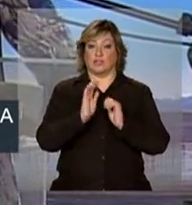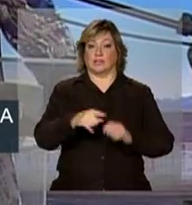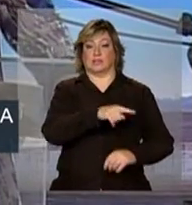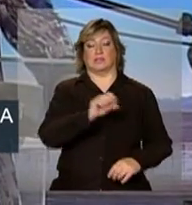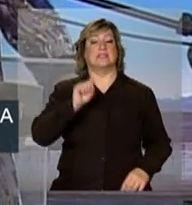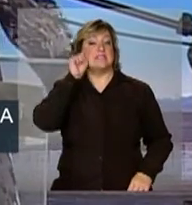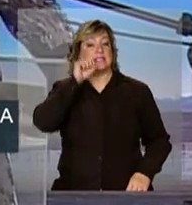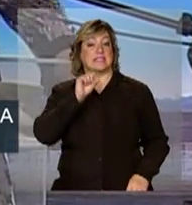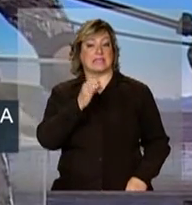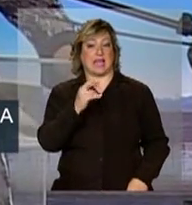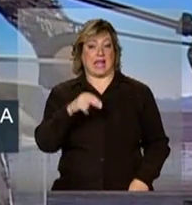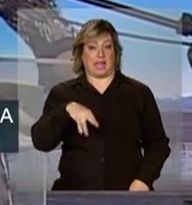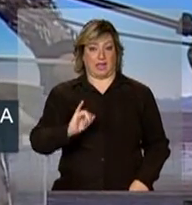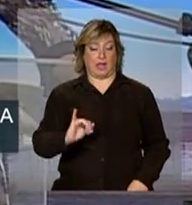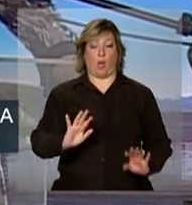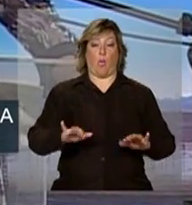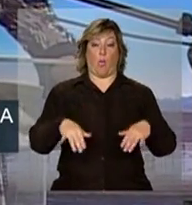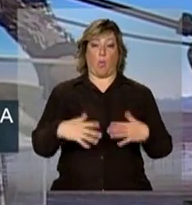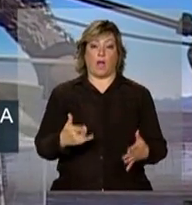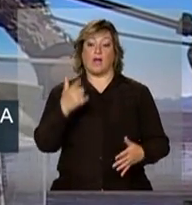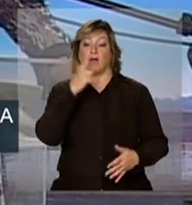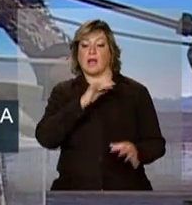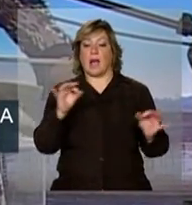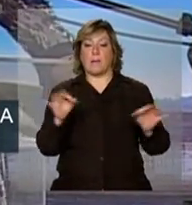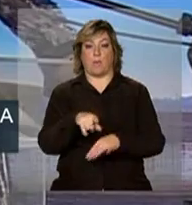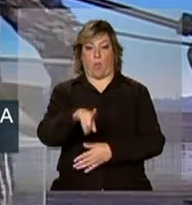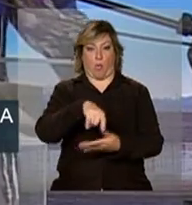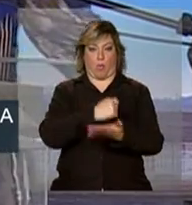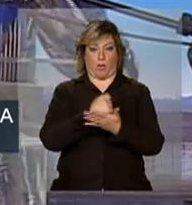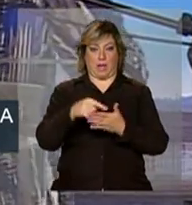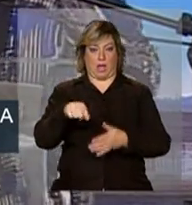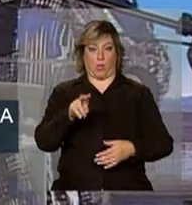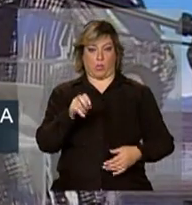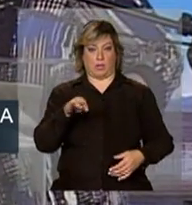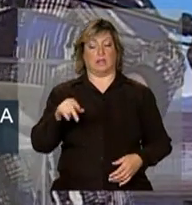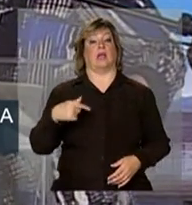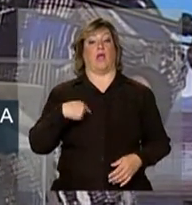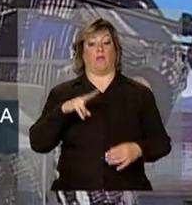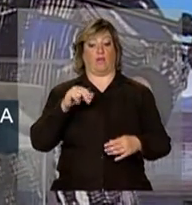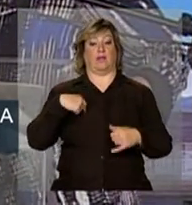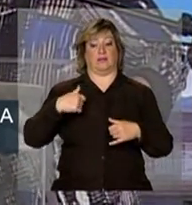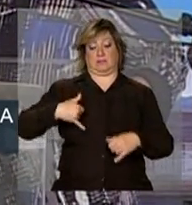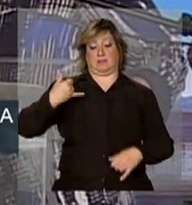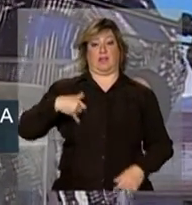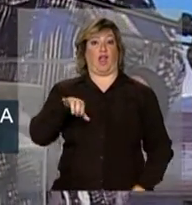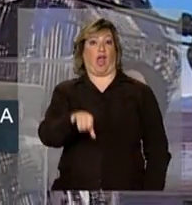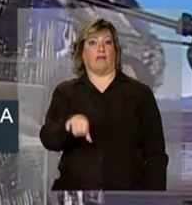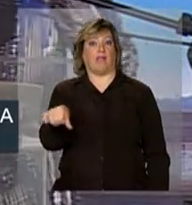que quando vencer o contrato dessa usina, eu terei 99 anos.